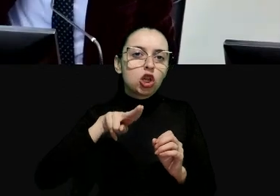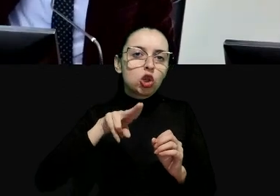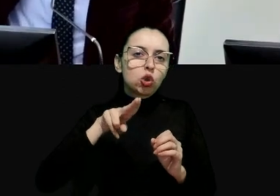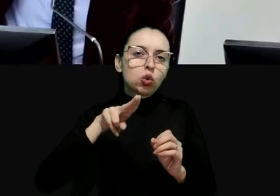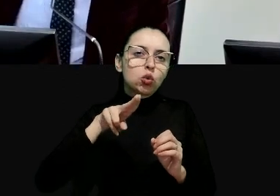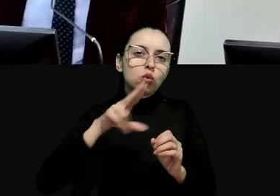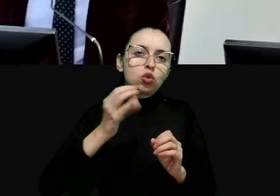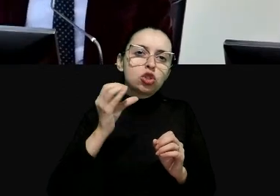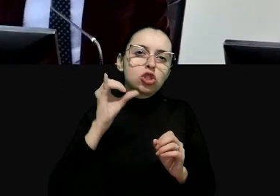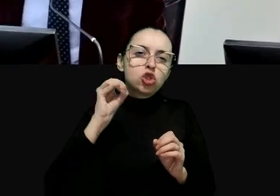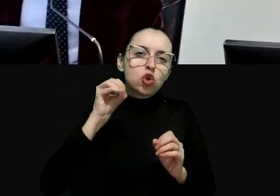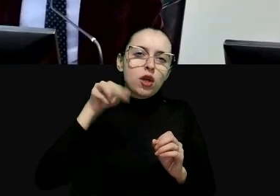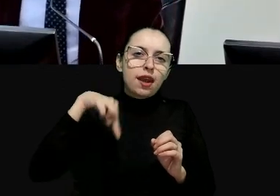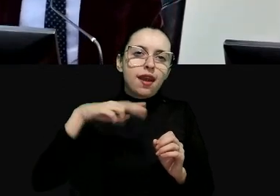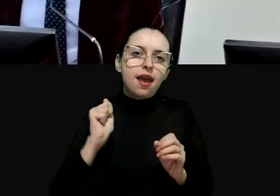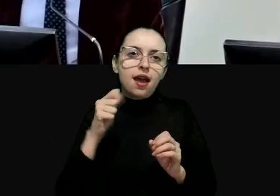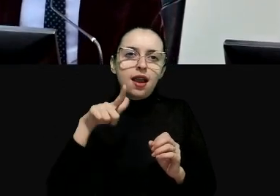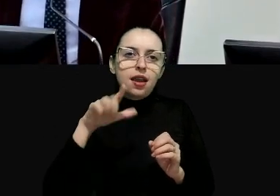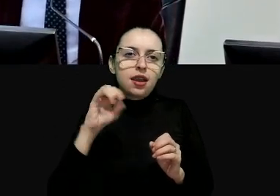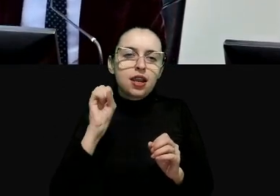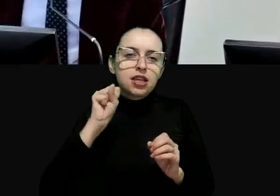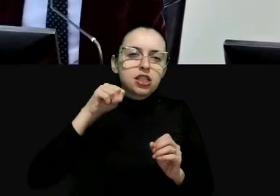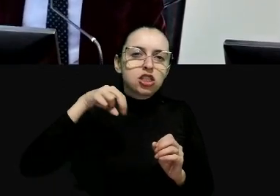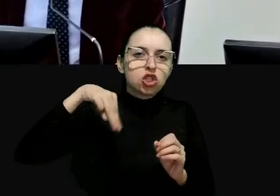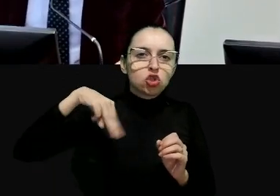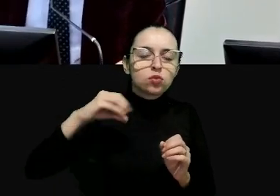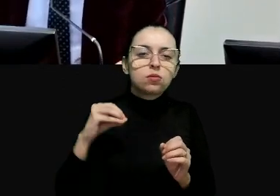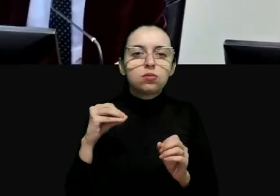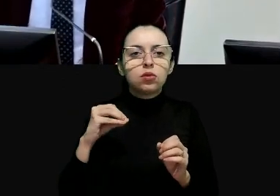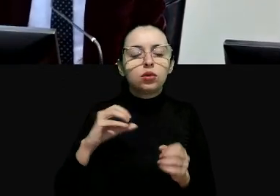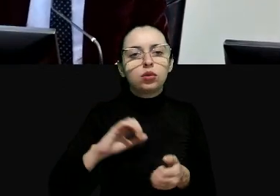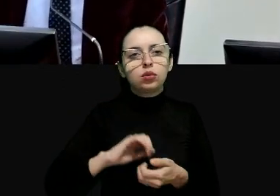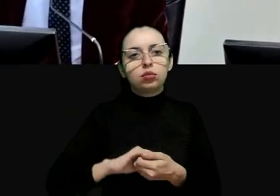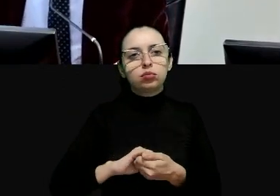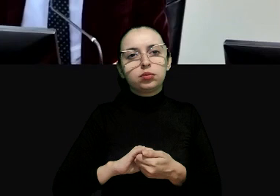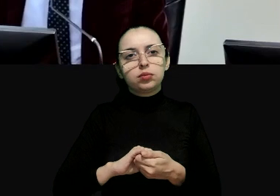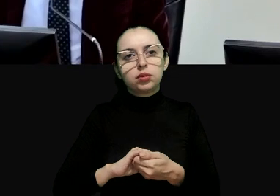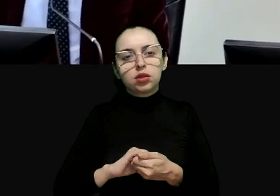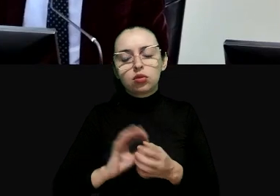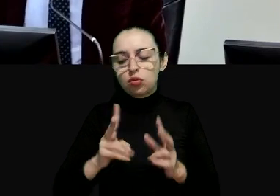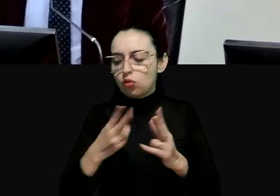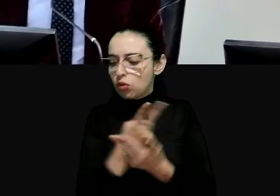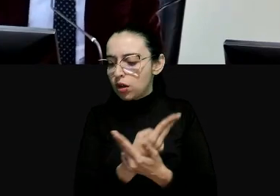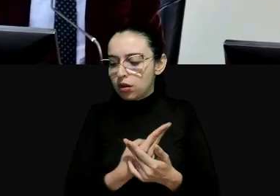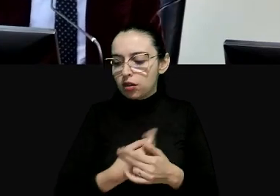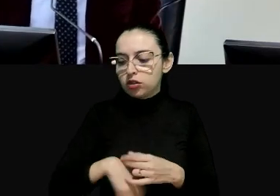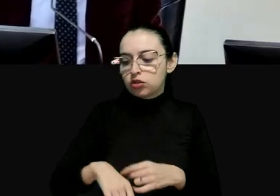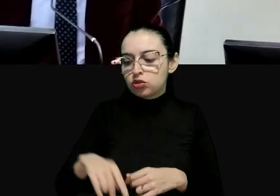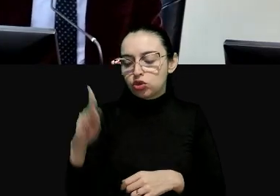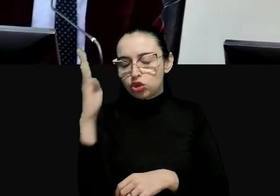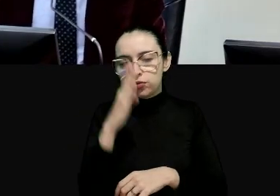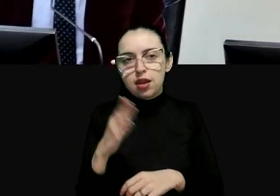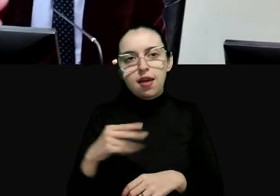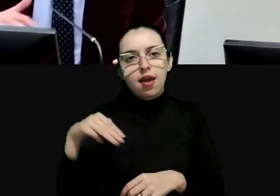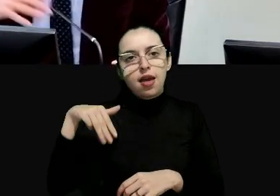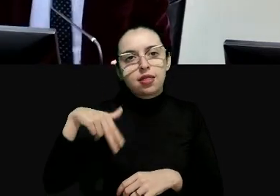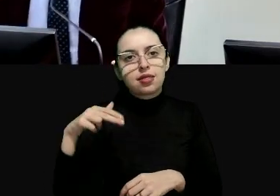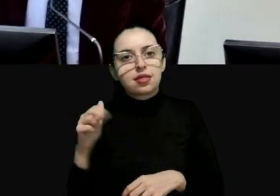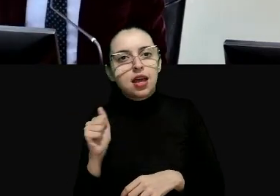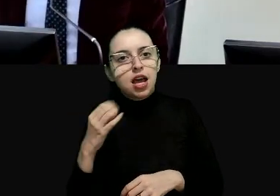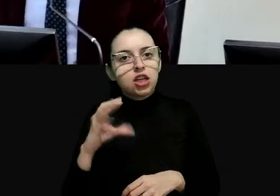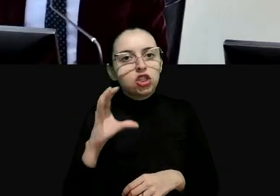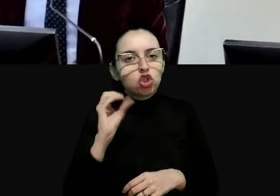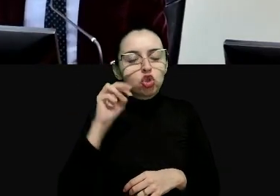são somente sentenças da corte interamericana mas as cortes nacionales têm um papel